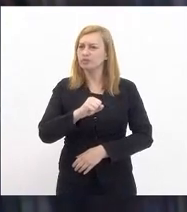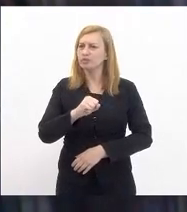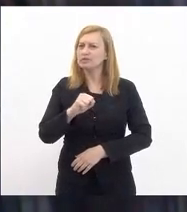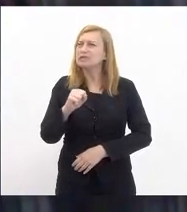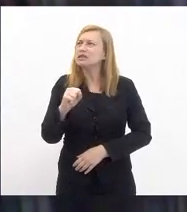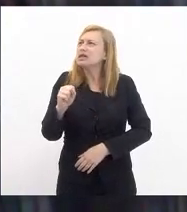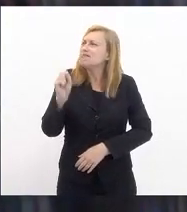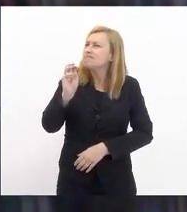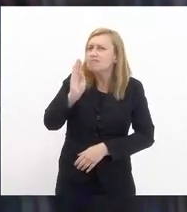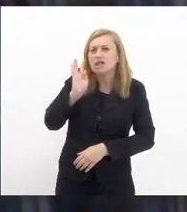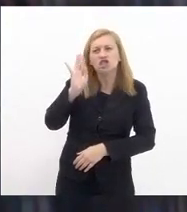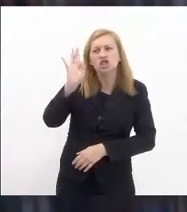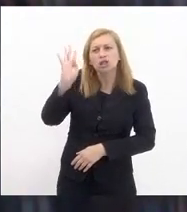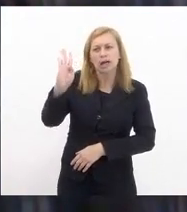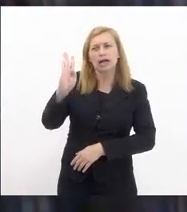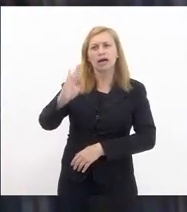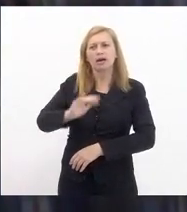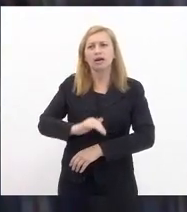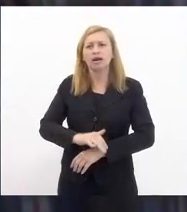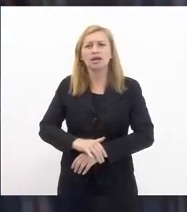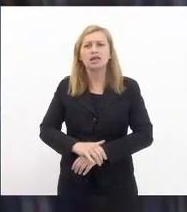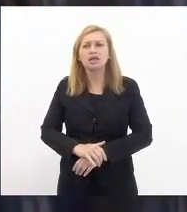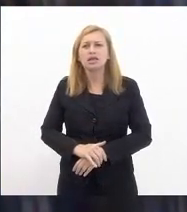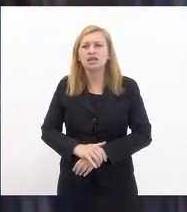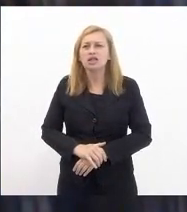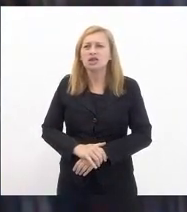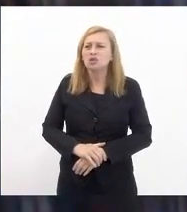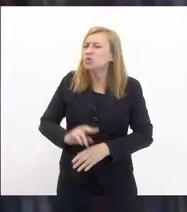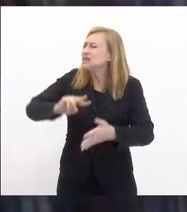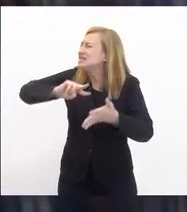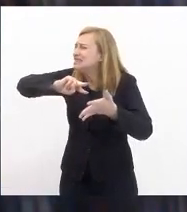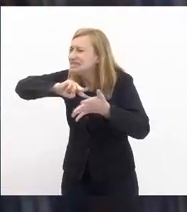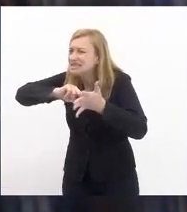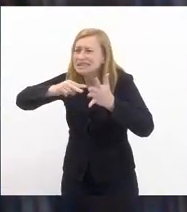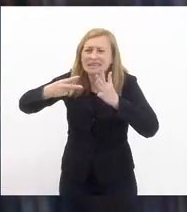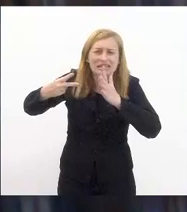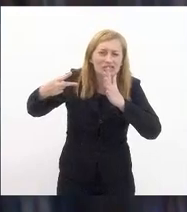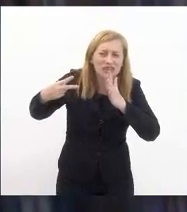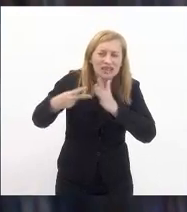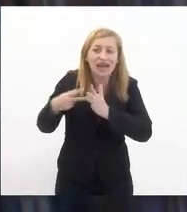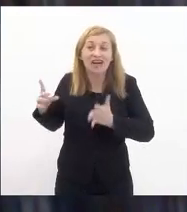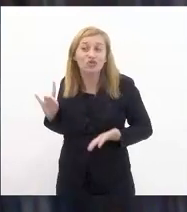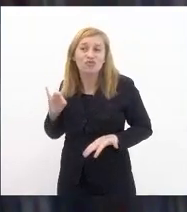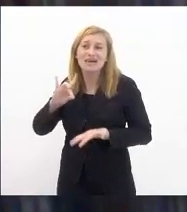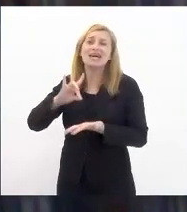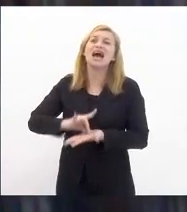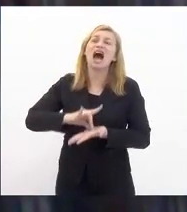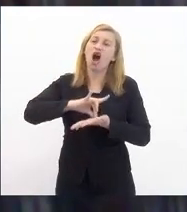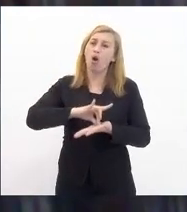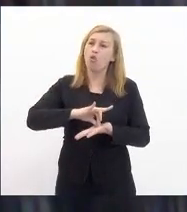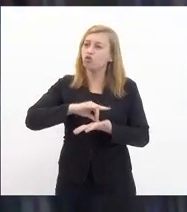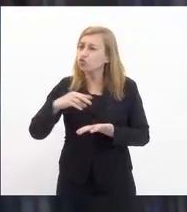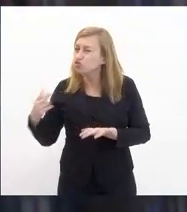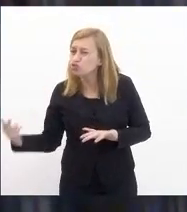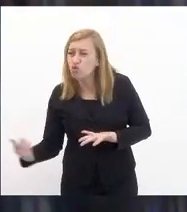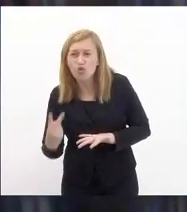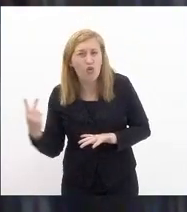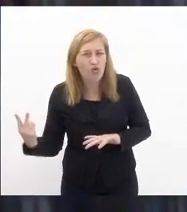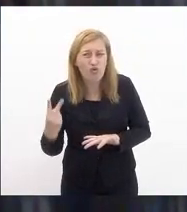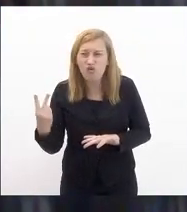noção do significado real do valor